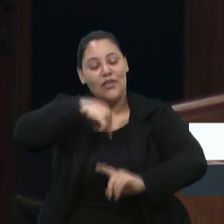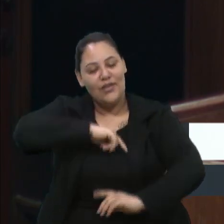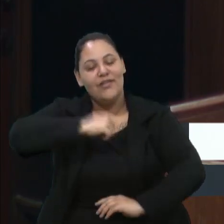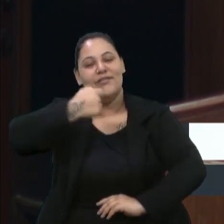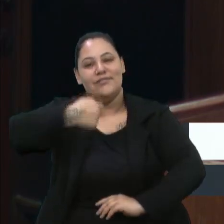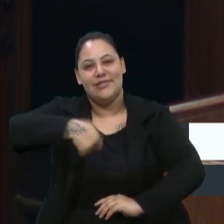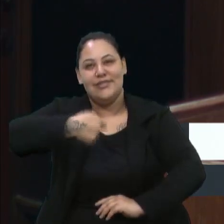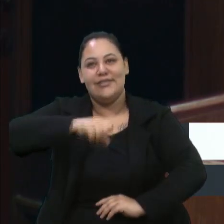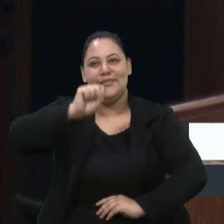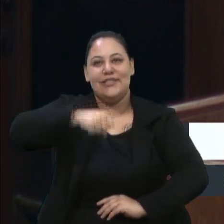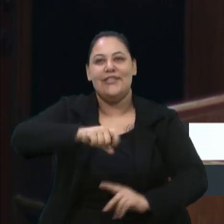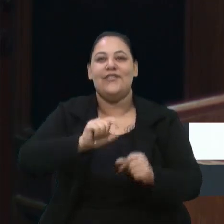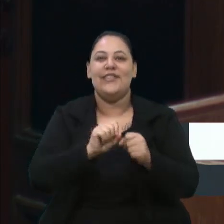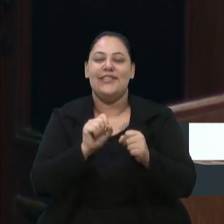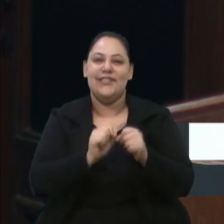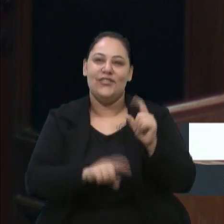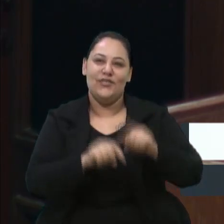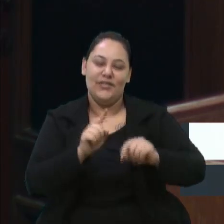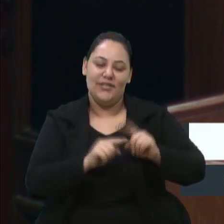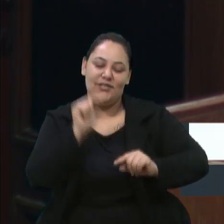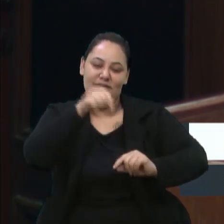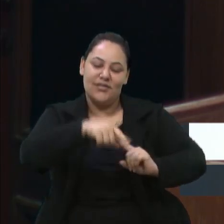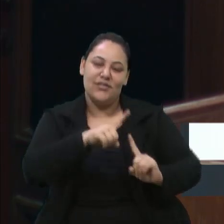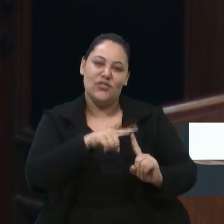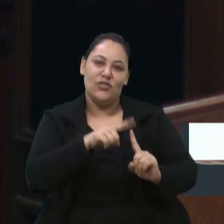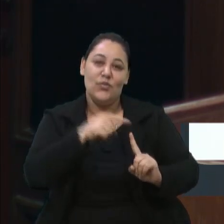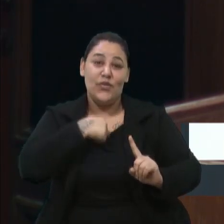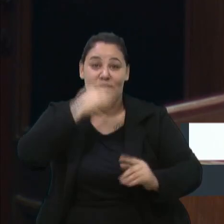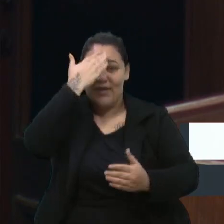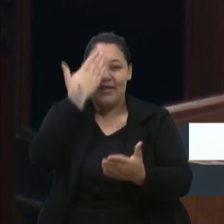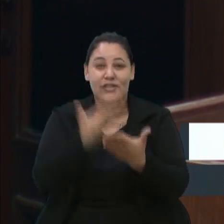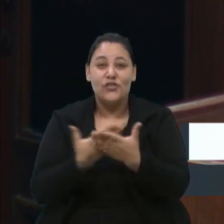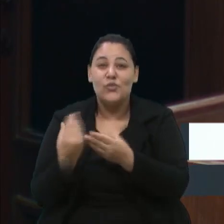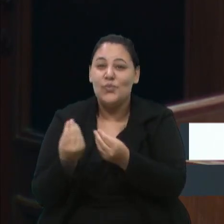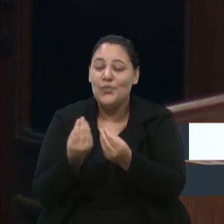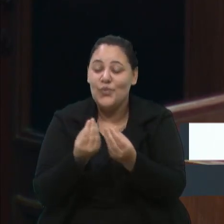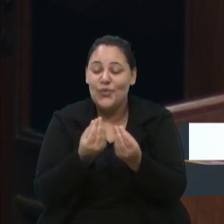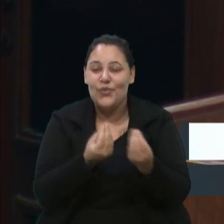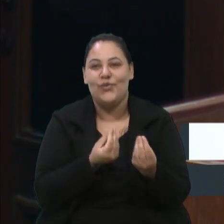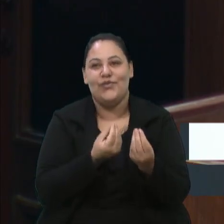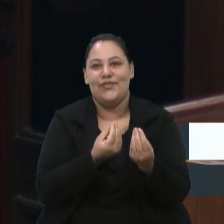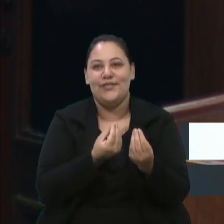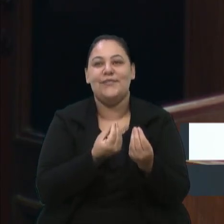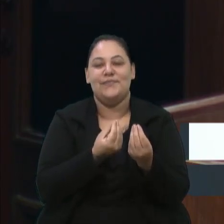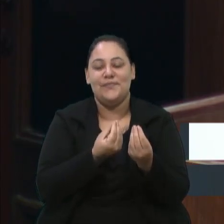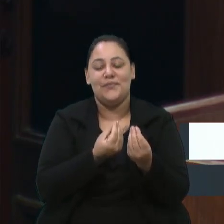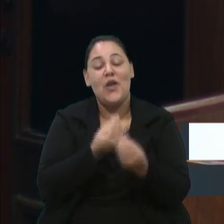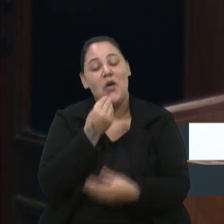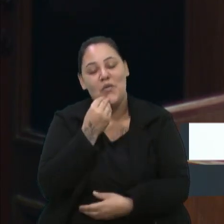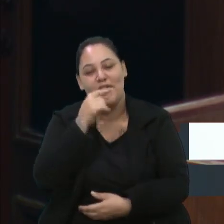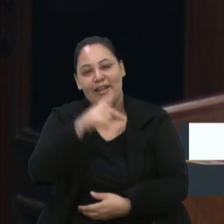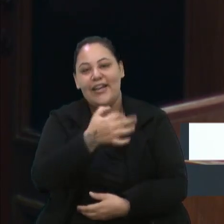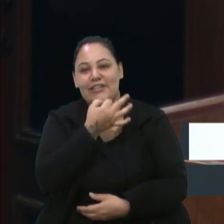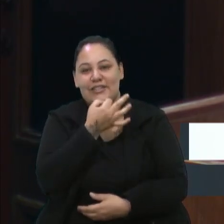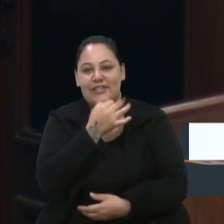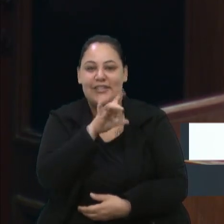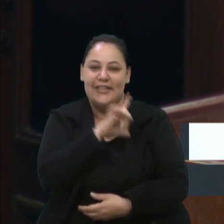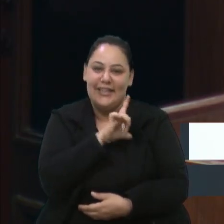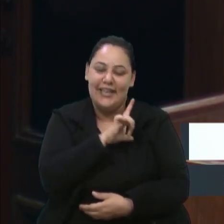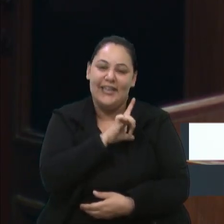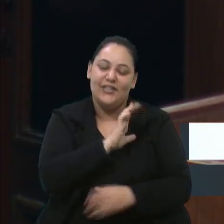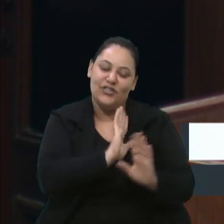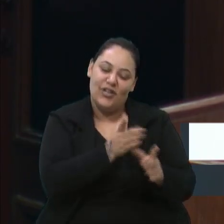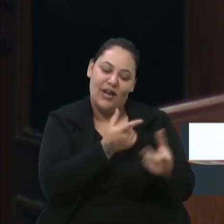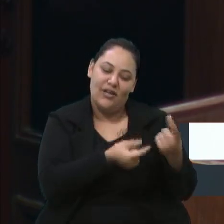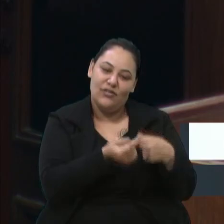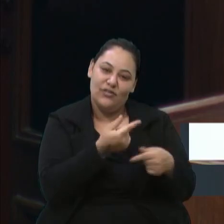fazer ações nesse sentido. E eu acredito muito que, embora Caxias do Sul tenha em sua economia